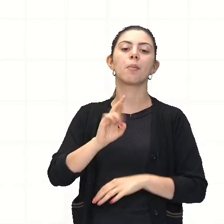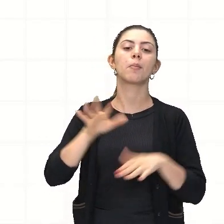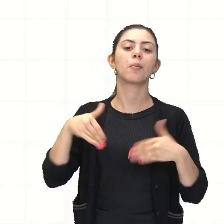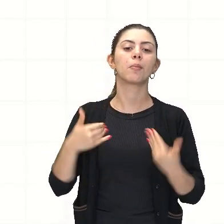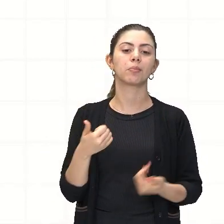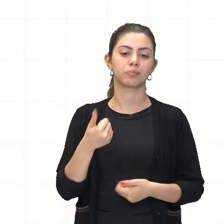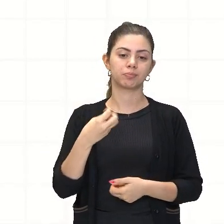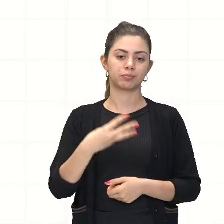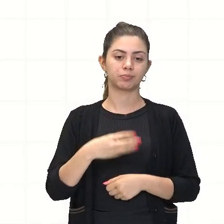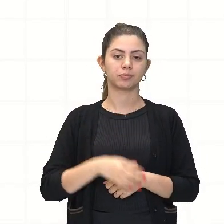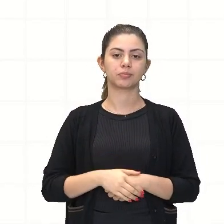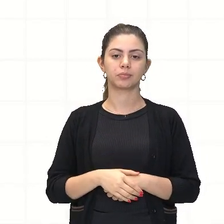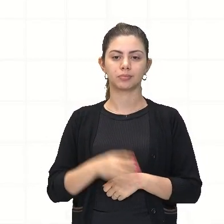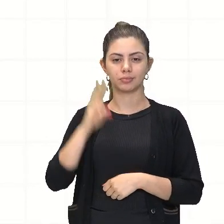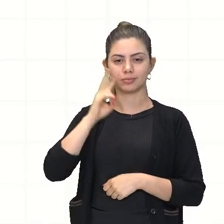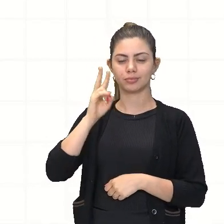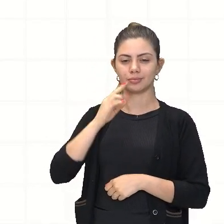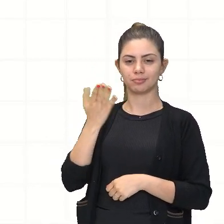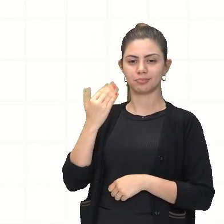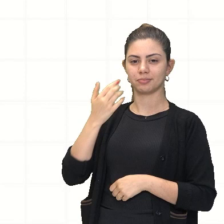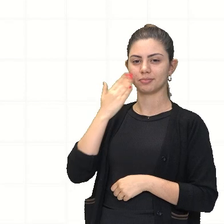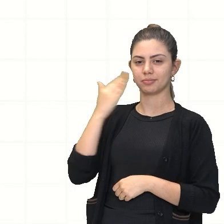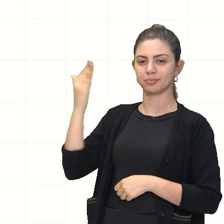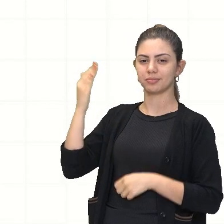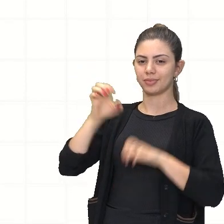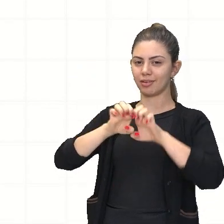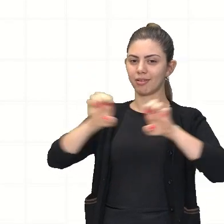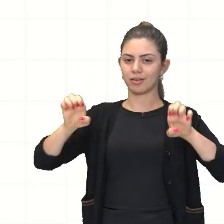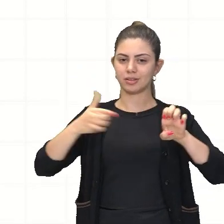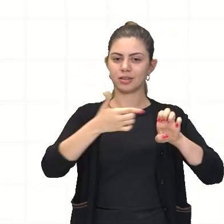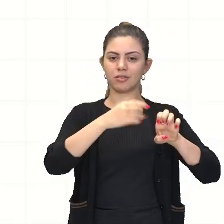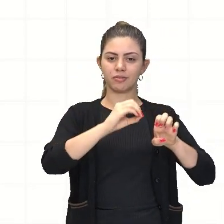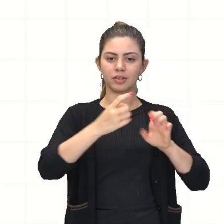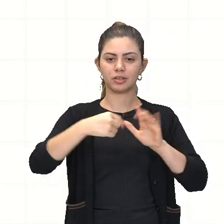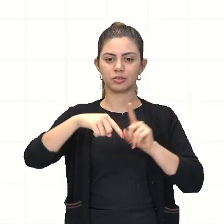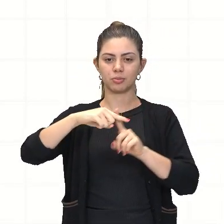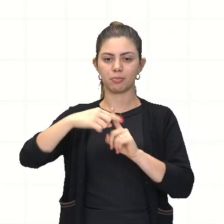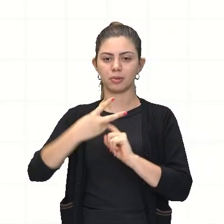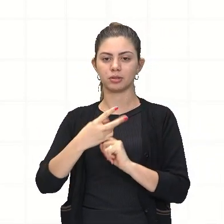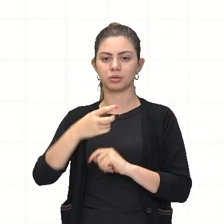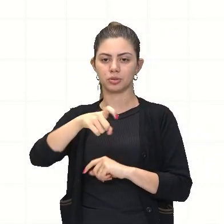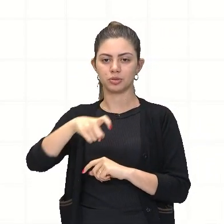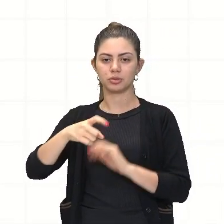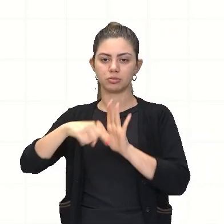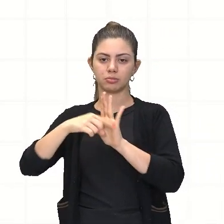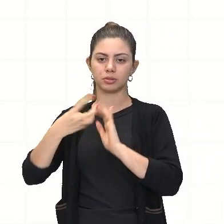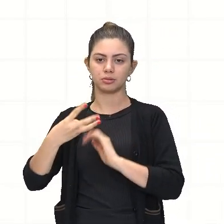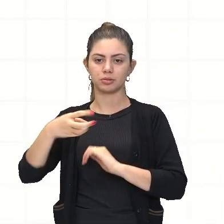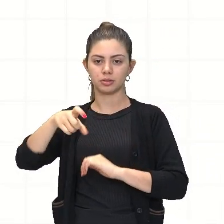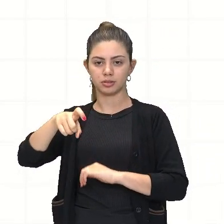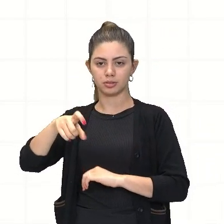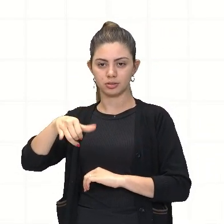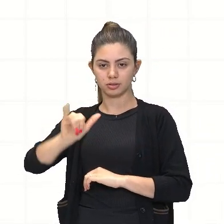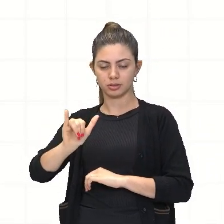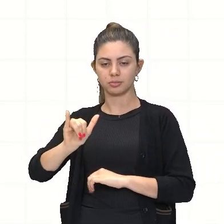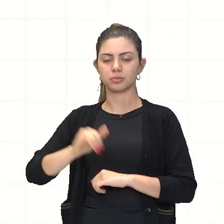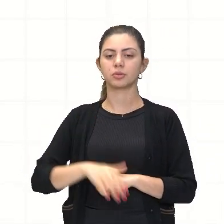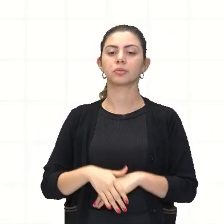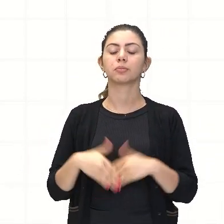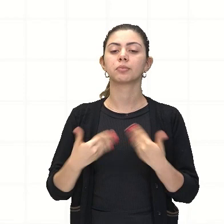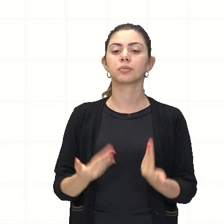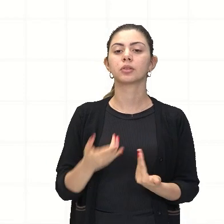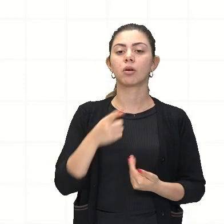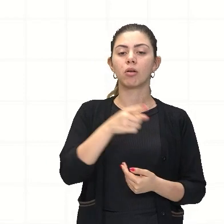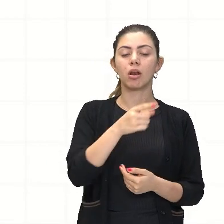20, ó. Tá aqui ela, Que era 20 mais 2x menos 3y. Quando o x